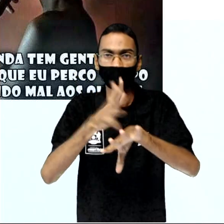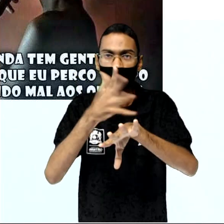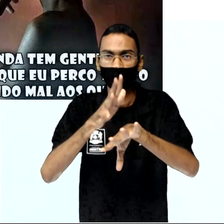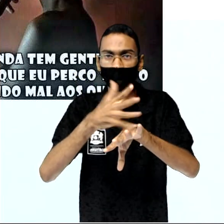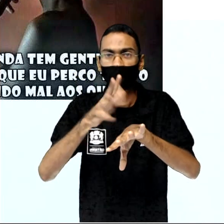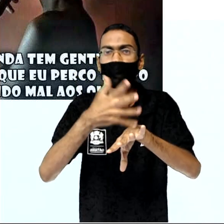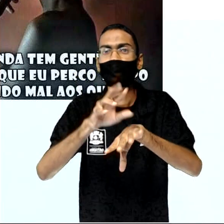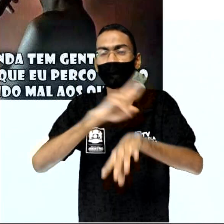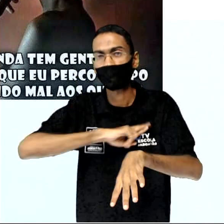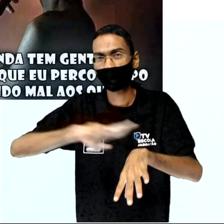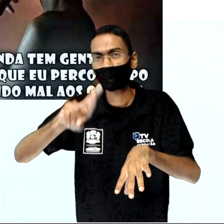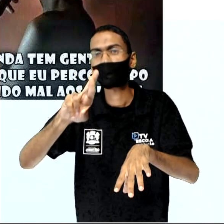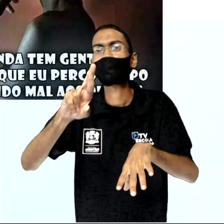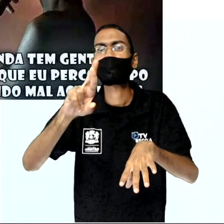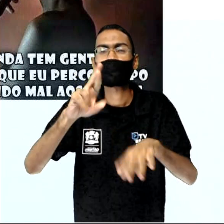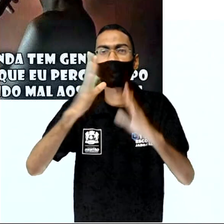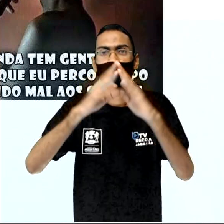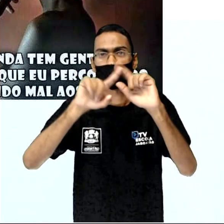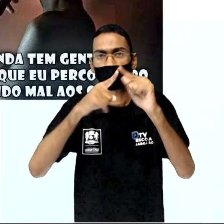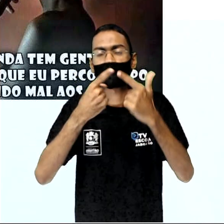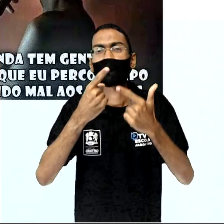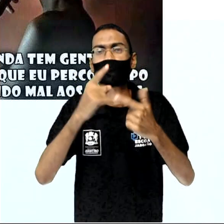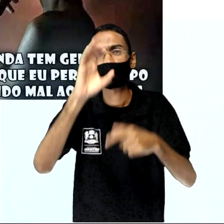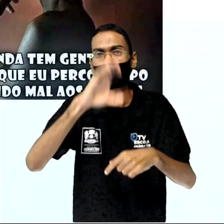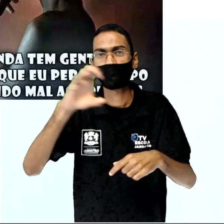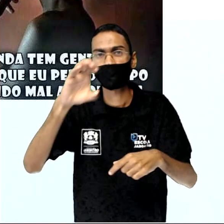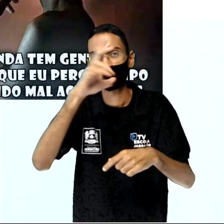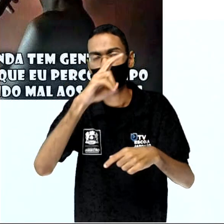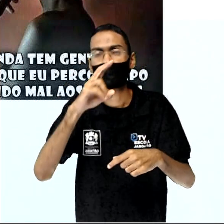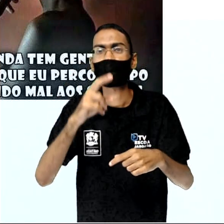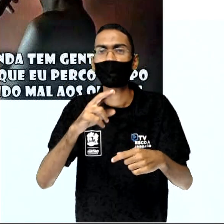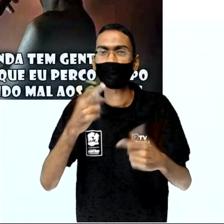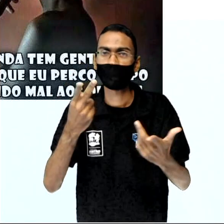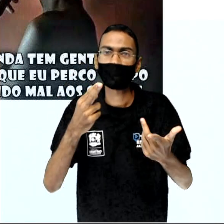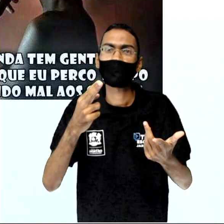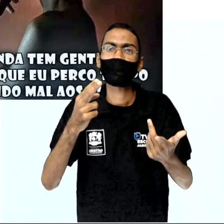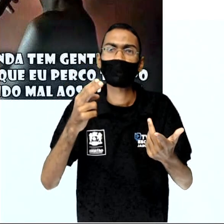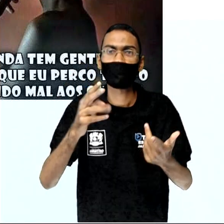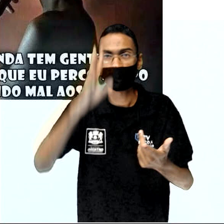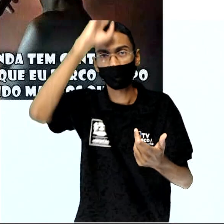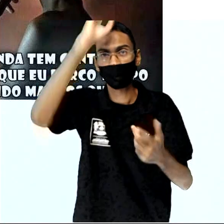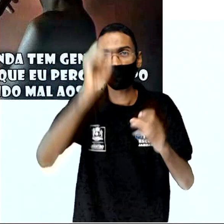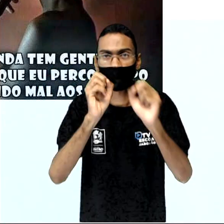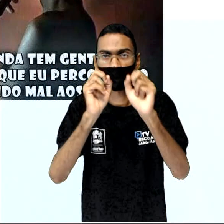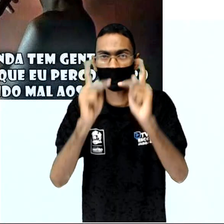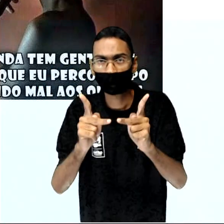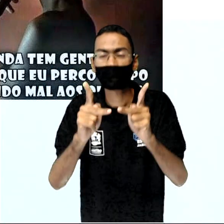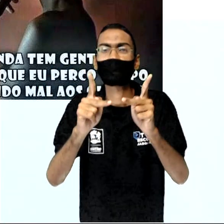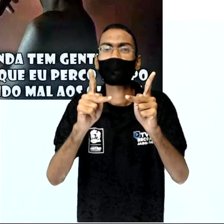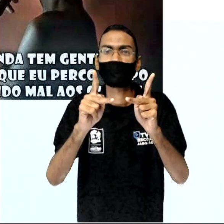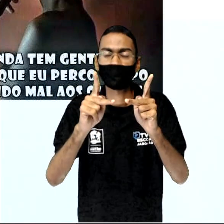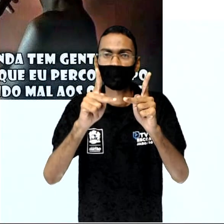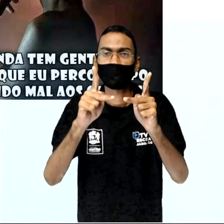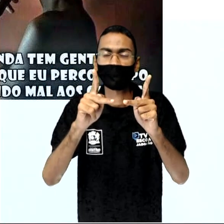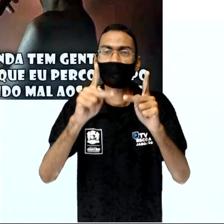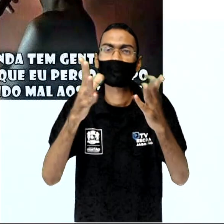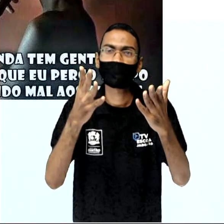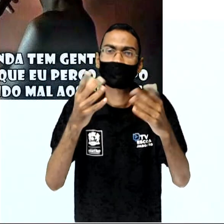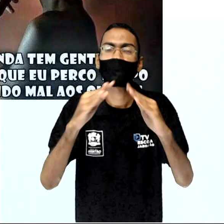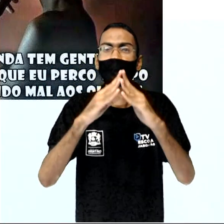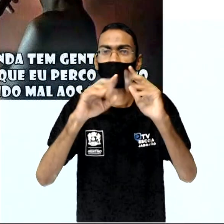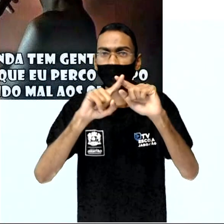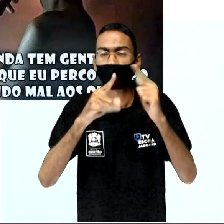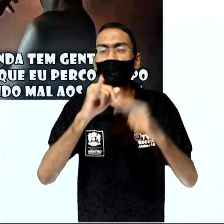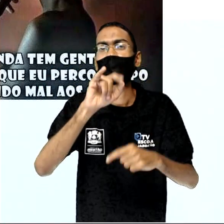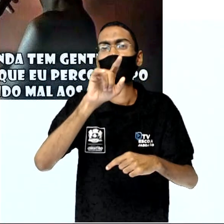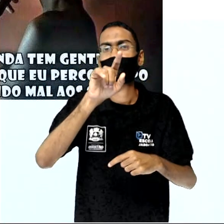da Igreja Católica Romana e da Igreja Ortodoxa lá, grega, tá certo? Então, é um estilo de fé